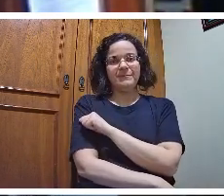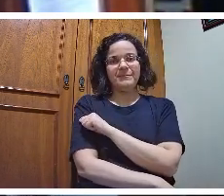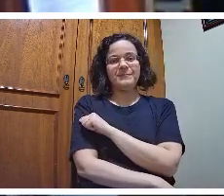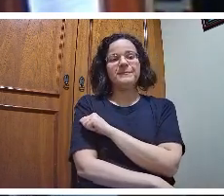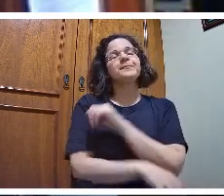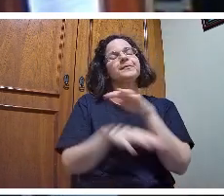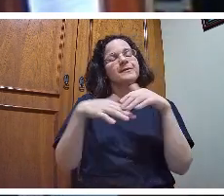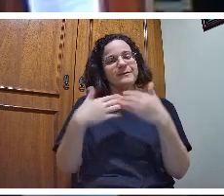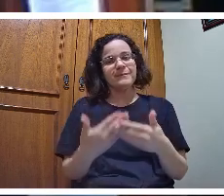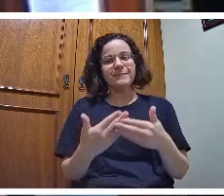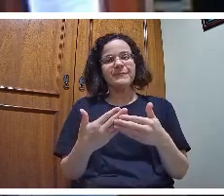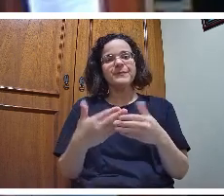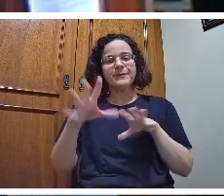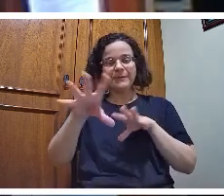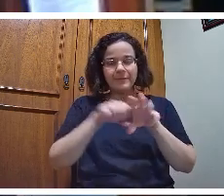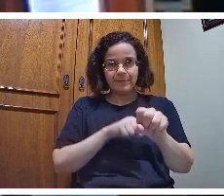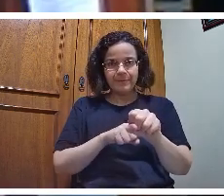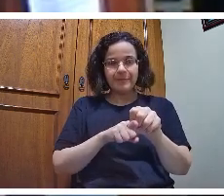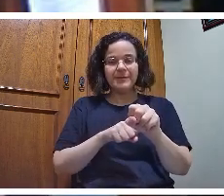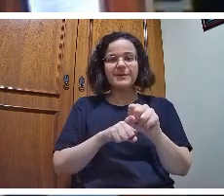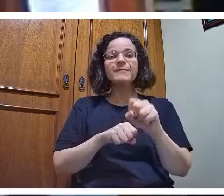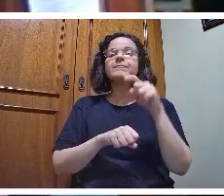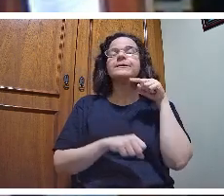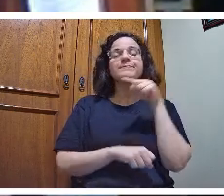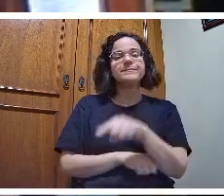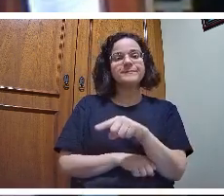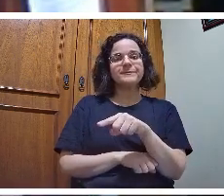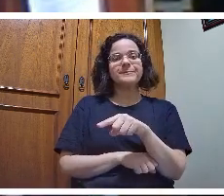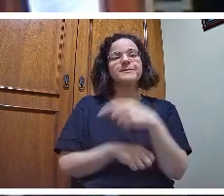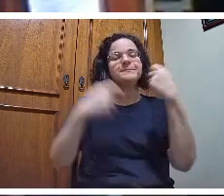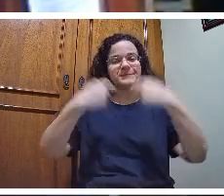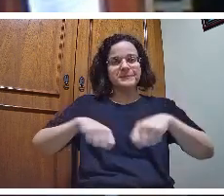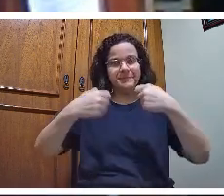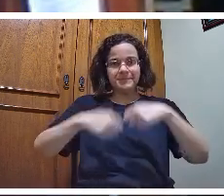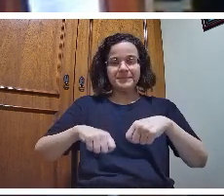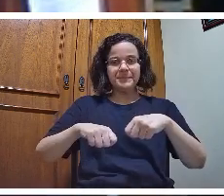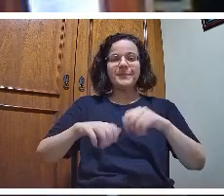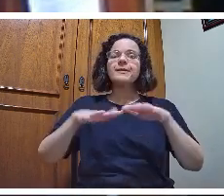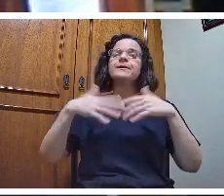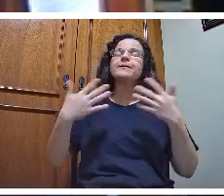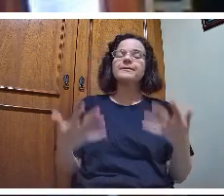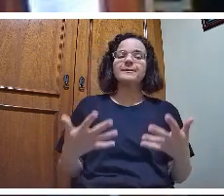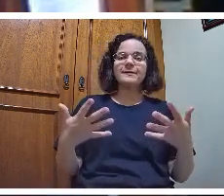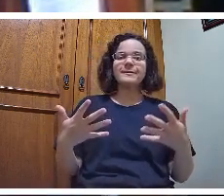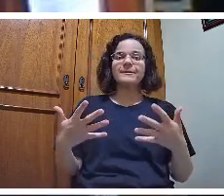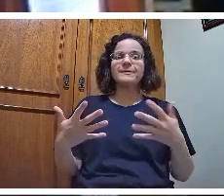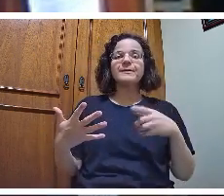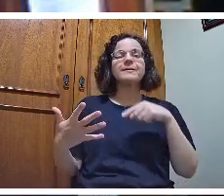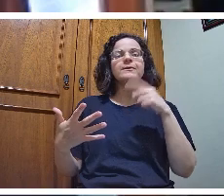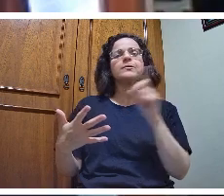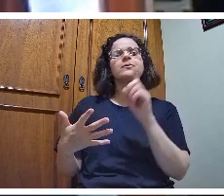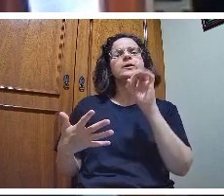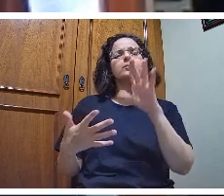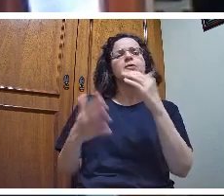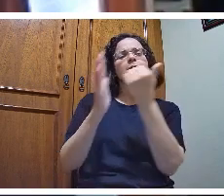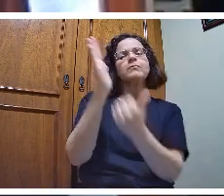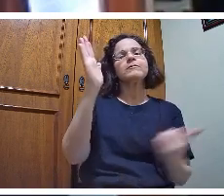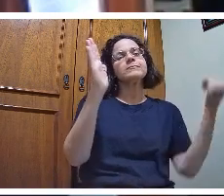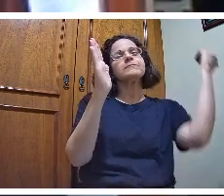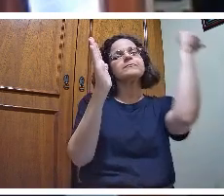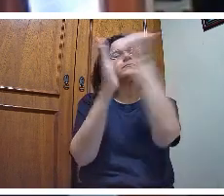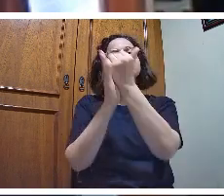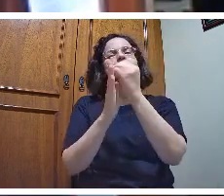precisam então não se trata de superar a realidade se trata de entender